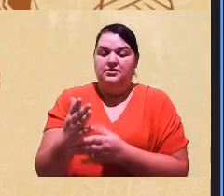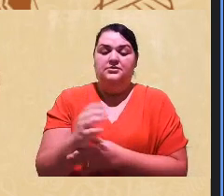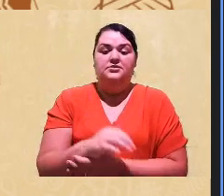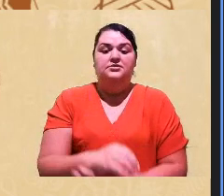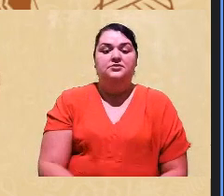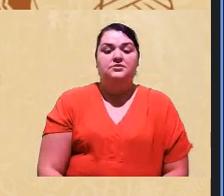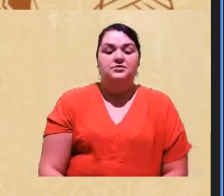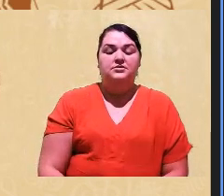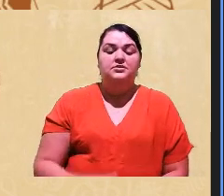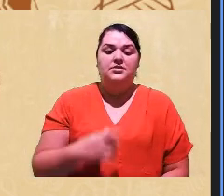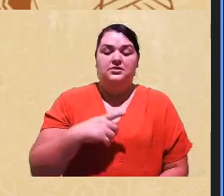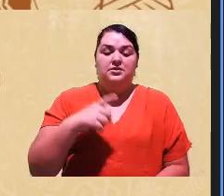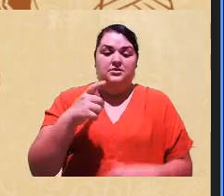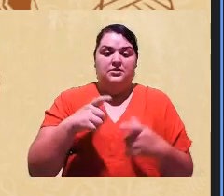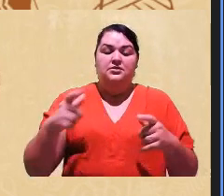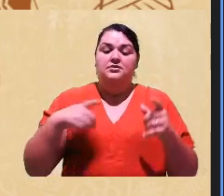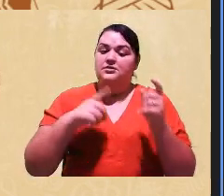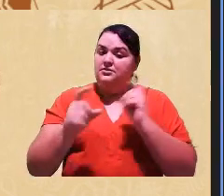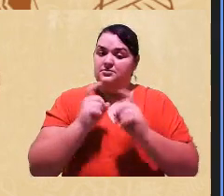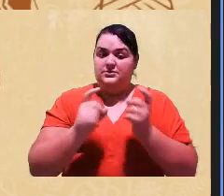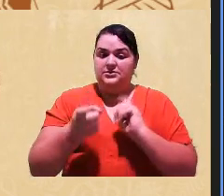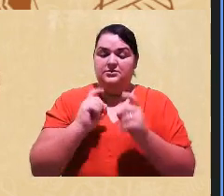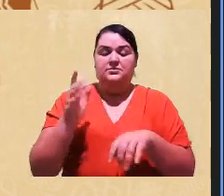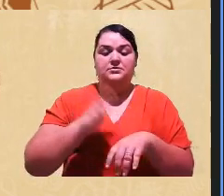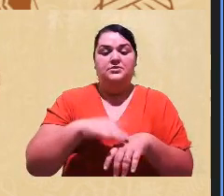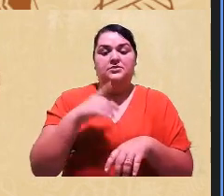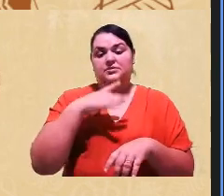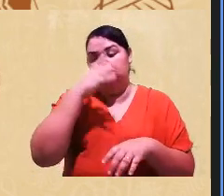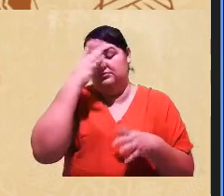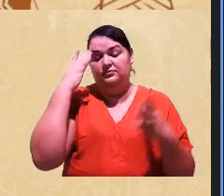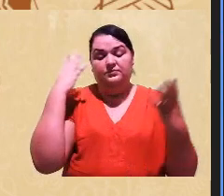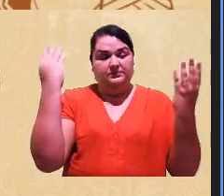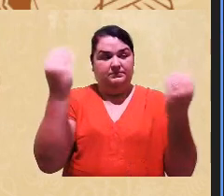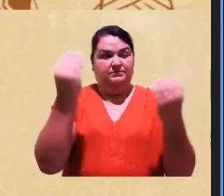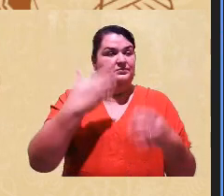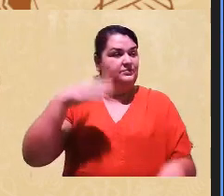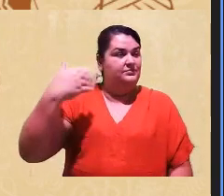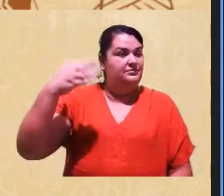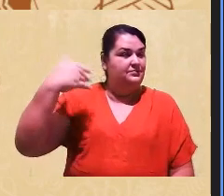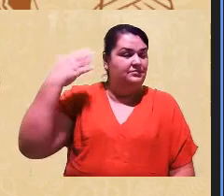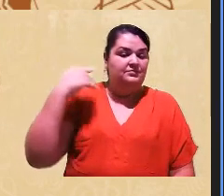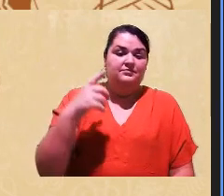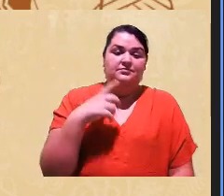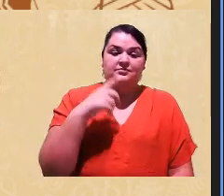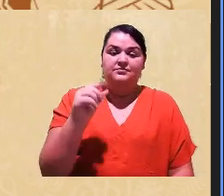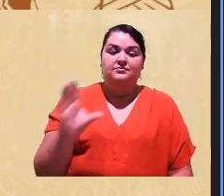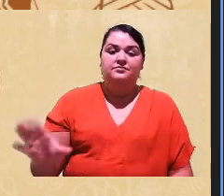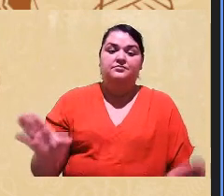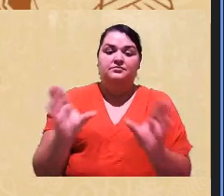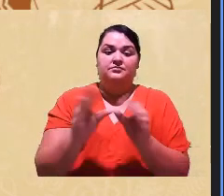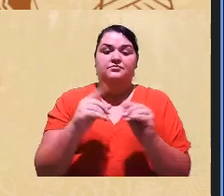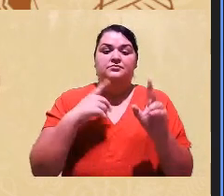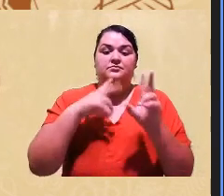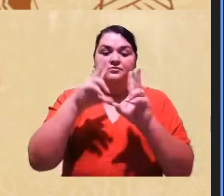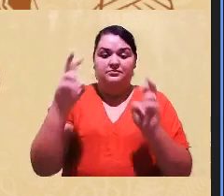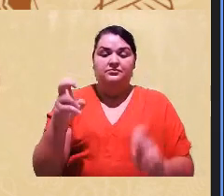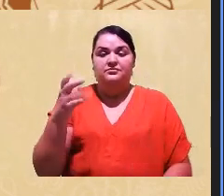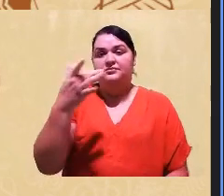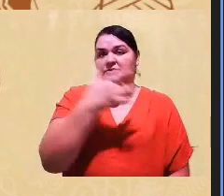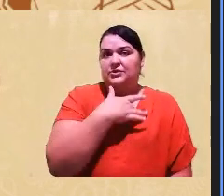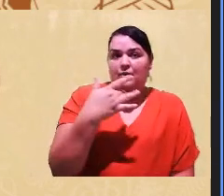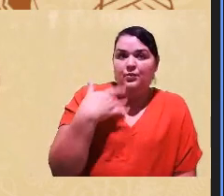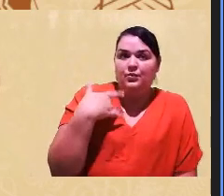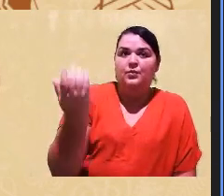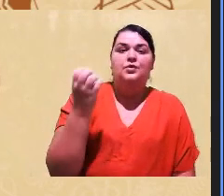territoriais e administrativas, mas por muito, muito tempo foi englobado todas as questões de saúde, educação,